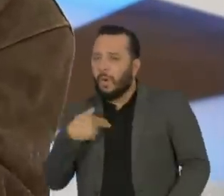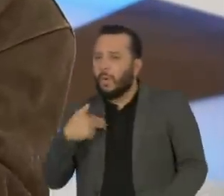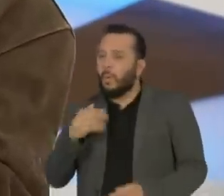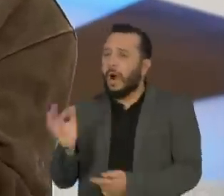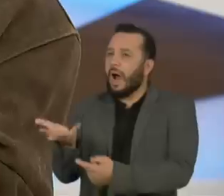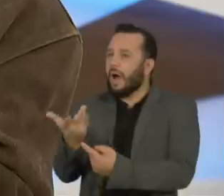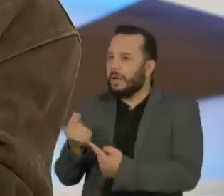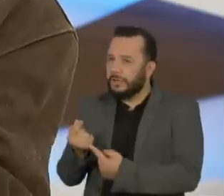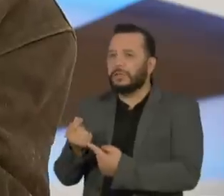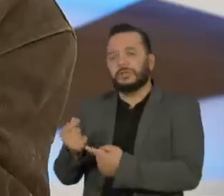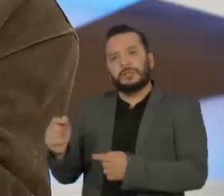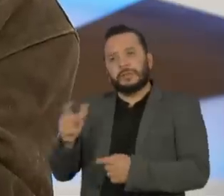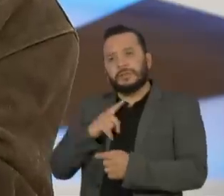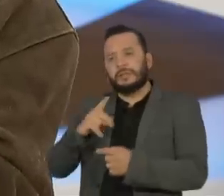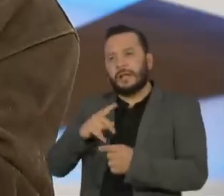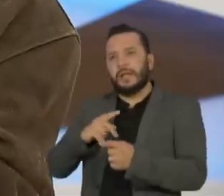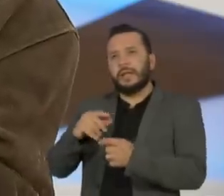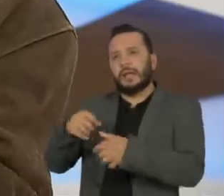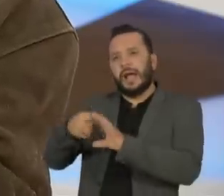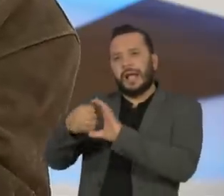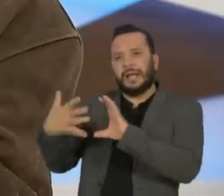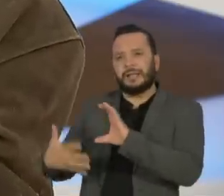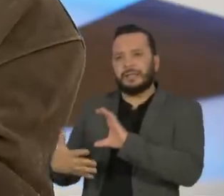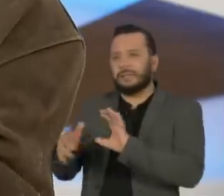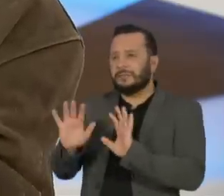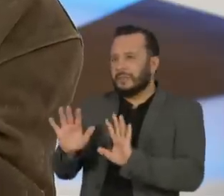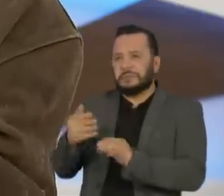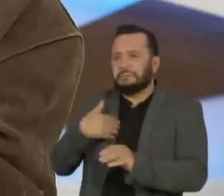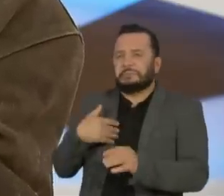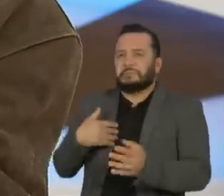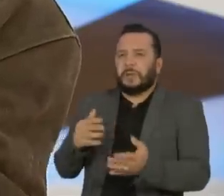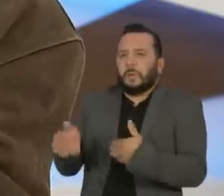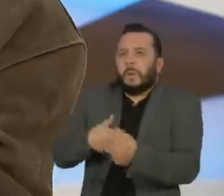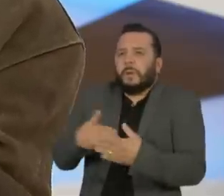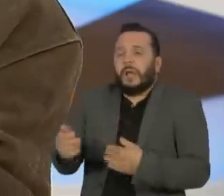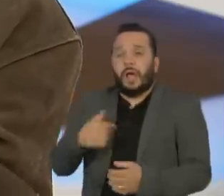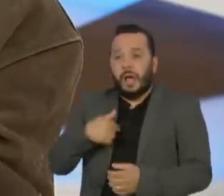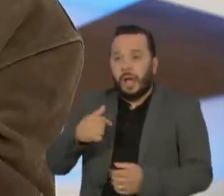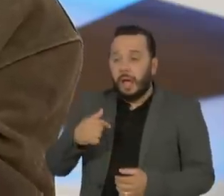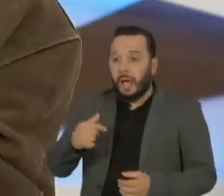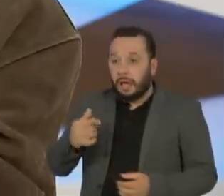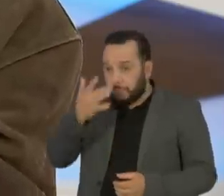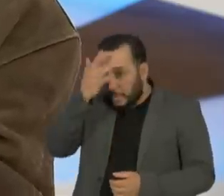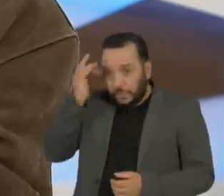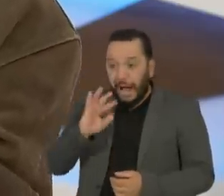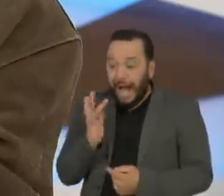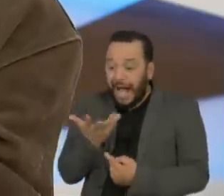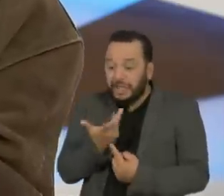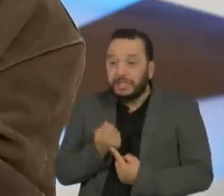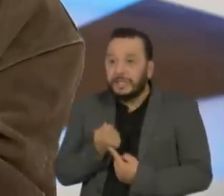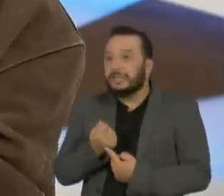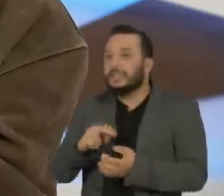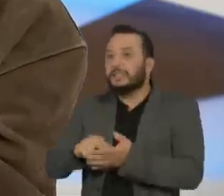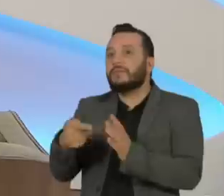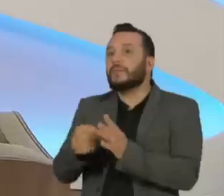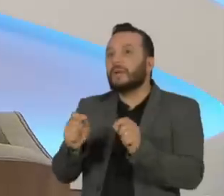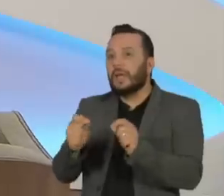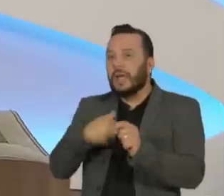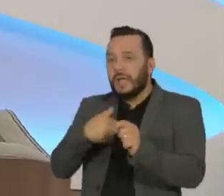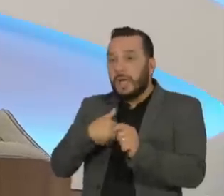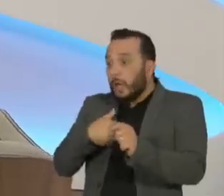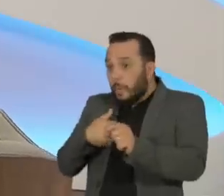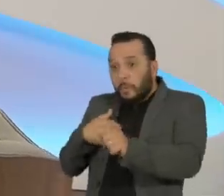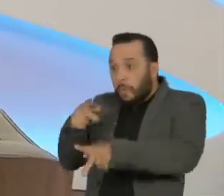aprofundada em um determinado aspecto, não interessam. O artista, ele é a voz de um clamor popular, ele Mas o